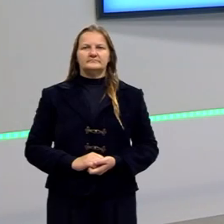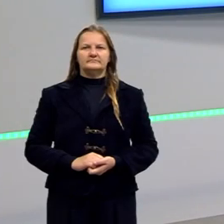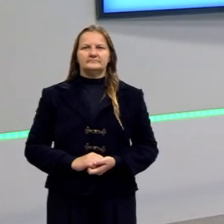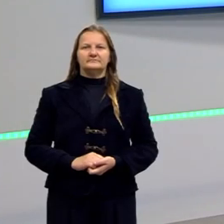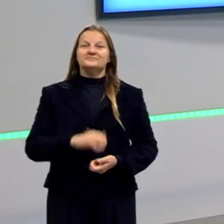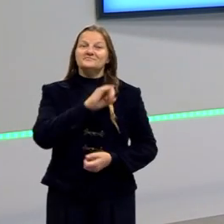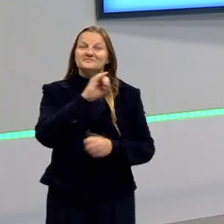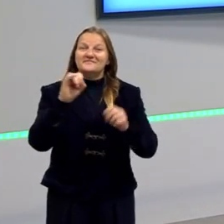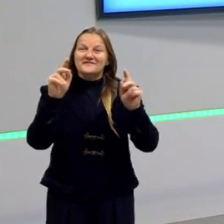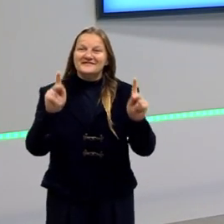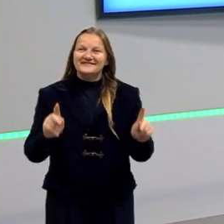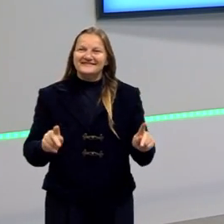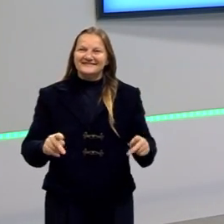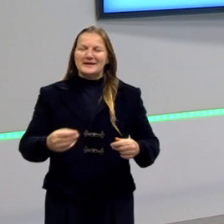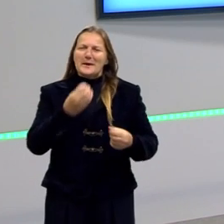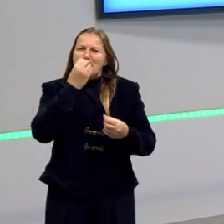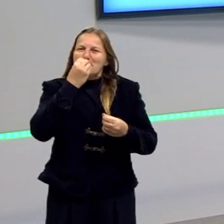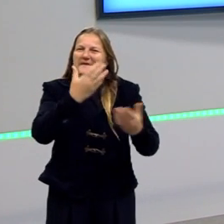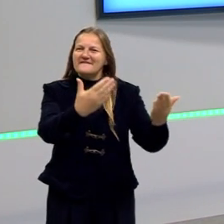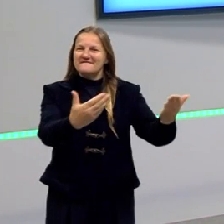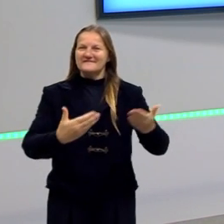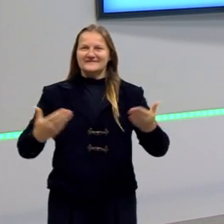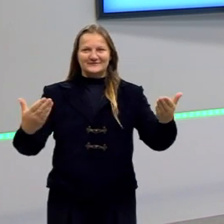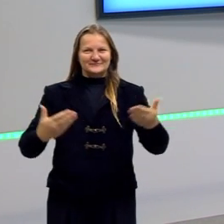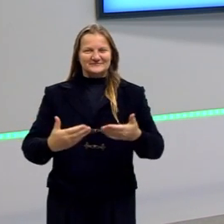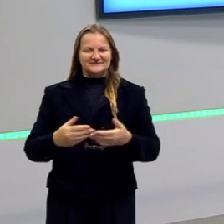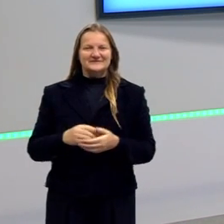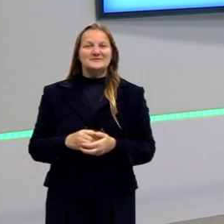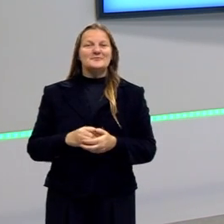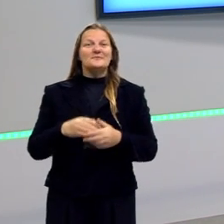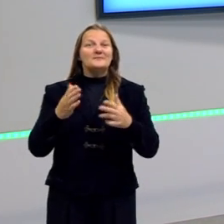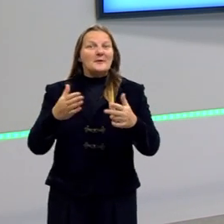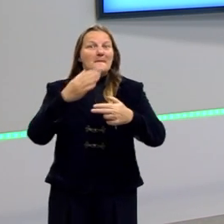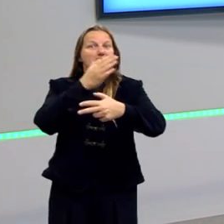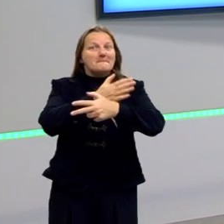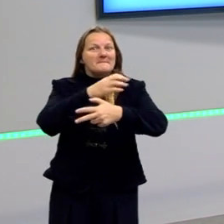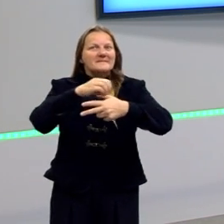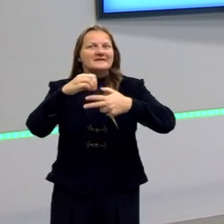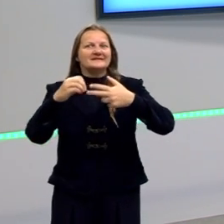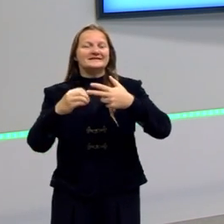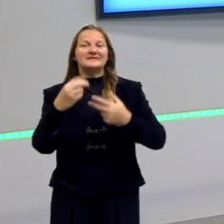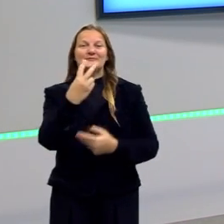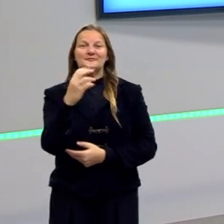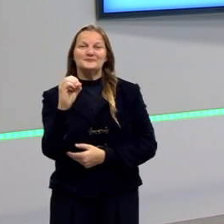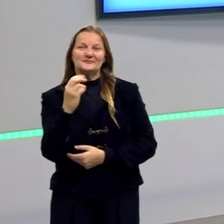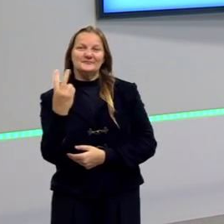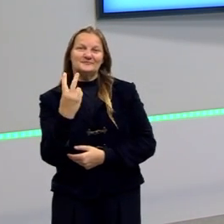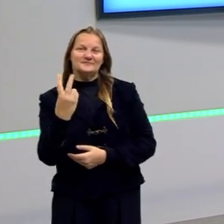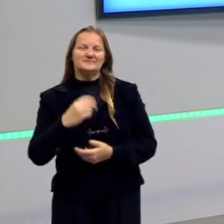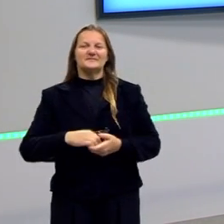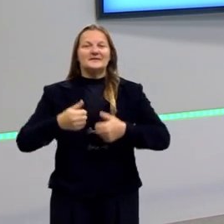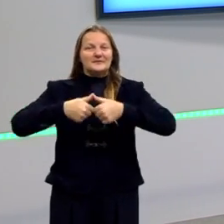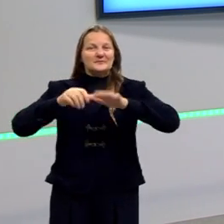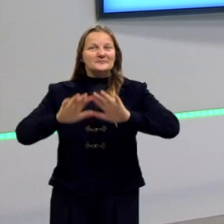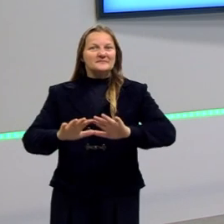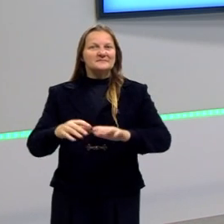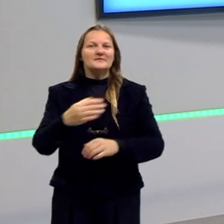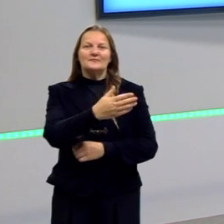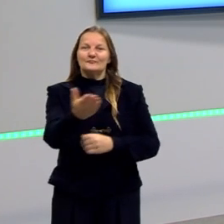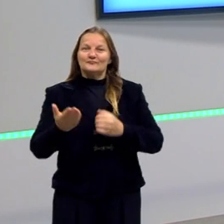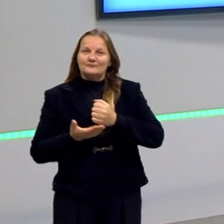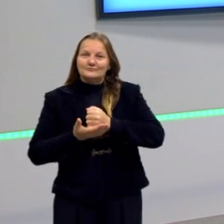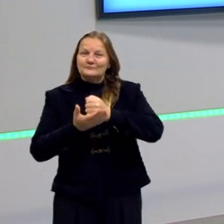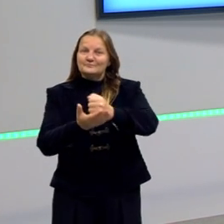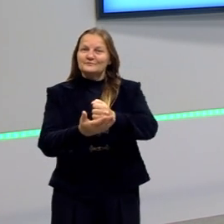Olá pessoal, sejam bem-vindos e bem-vindas ao programa Pré-ENEM 2022. Estamos aqui para auxiliar